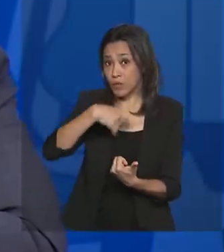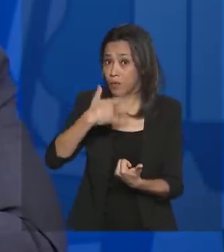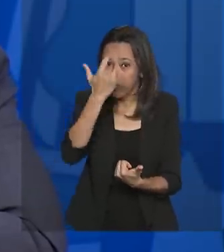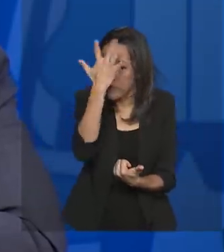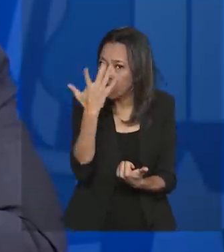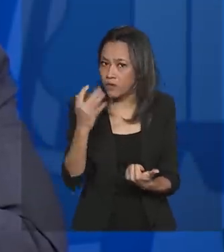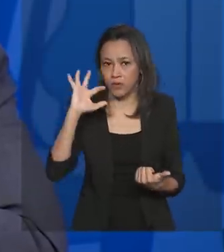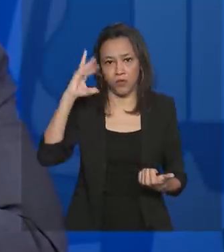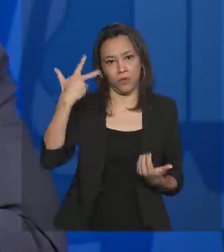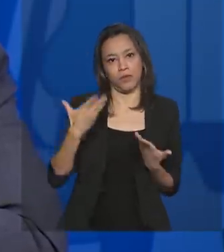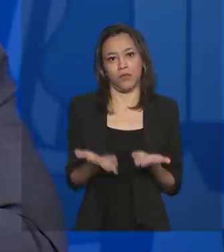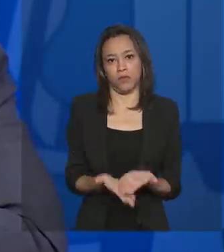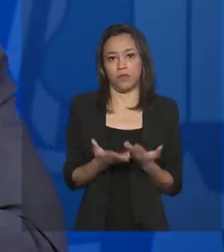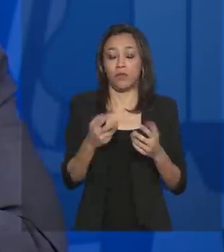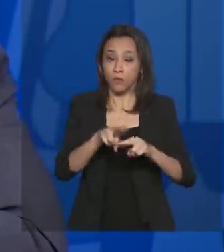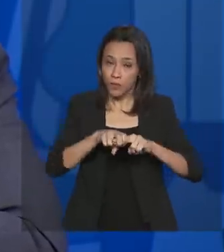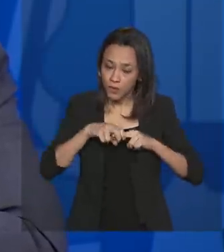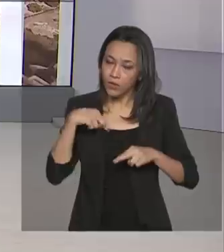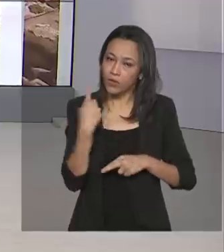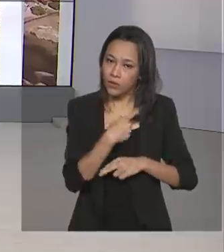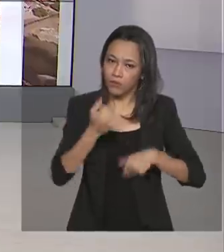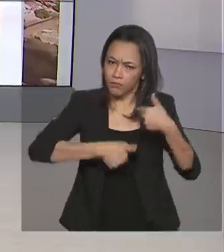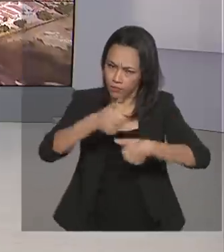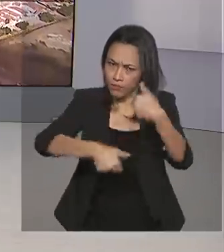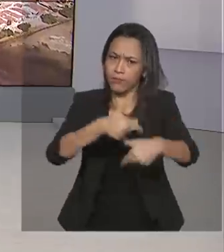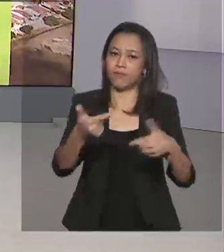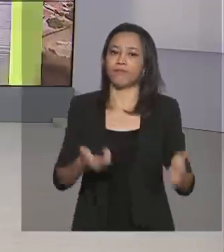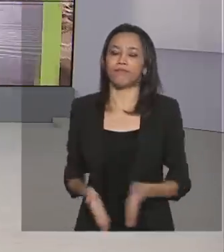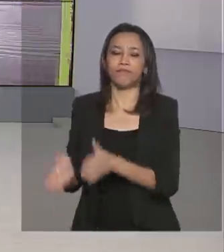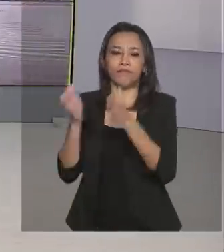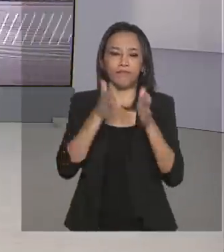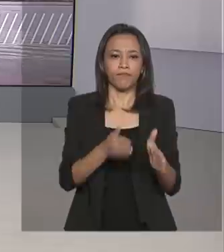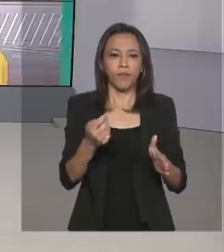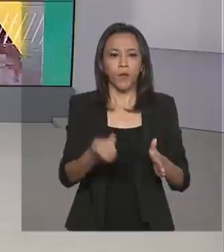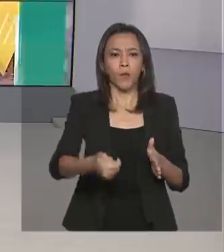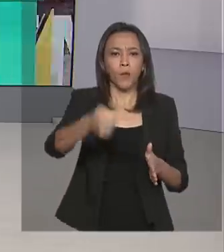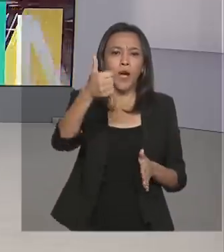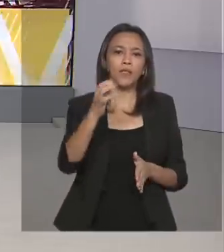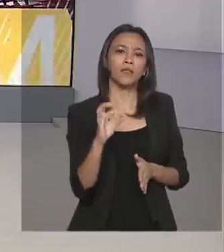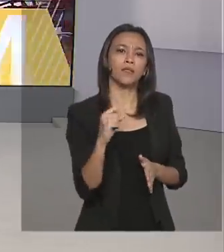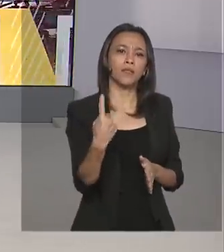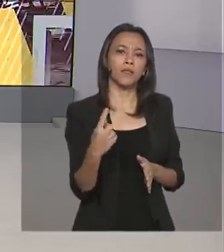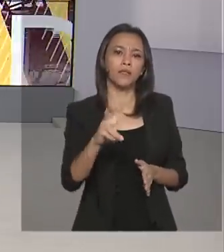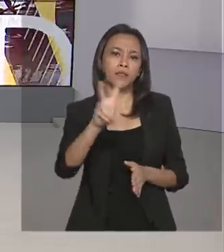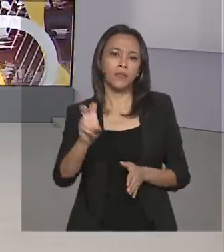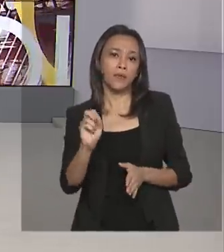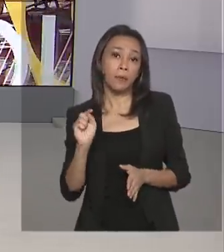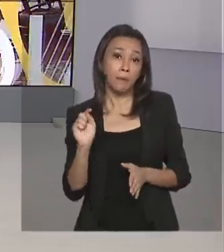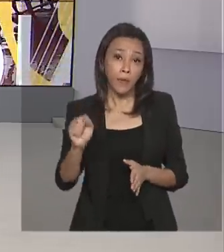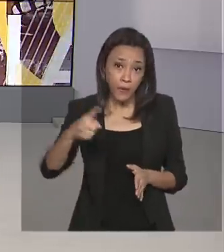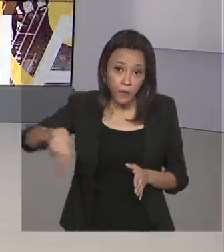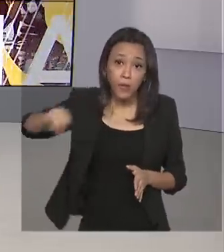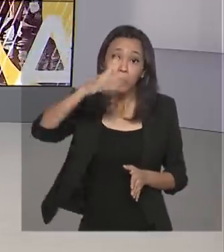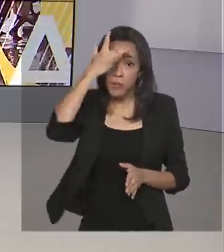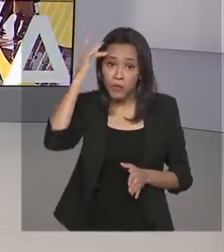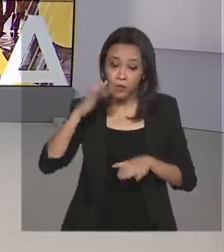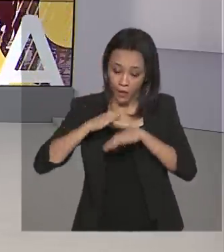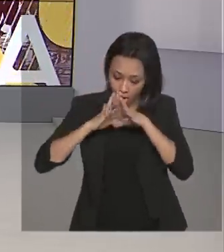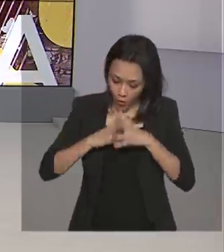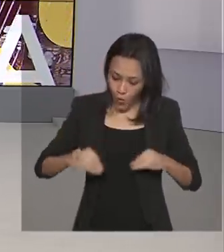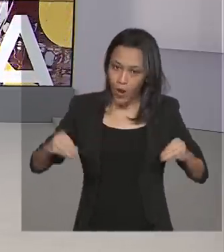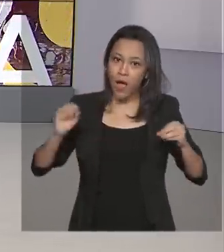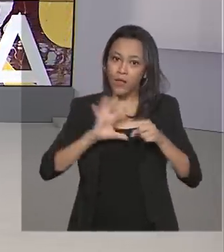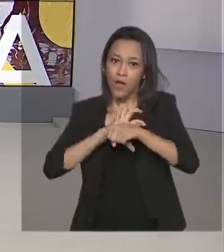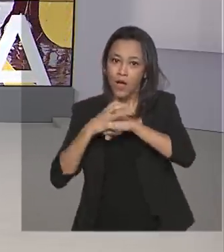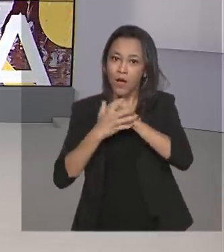fácil de você resolver. Então é isso que estamos trabalhando. Quase 150 mil pessoas estão recuperadas do coronavírus no